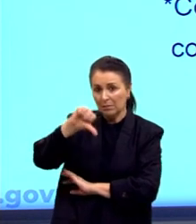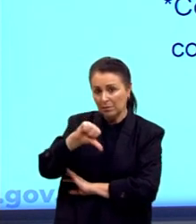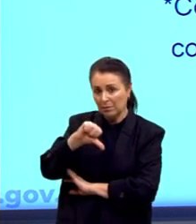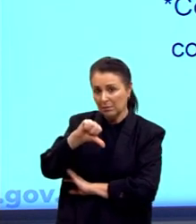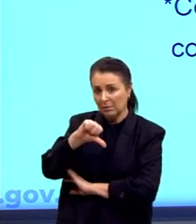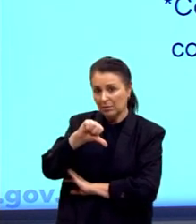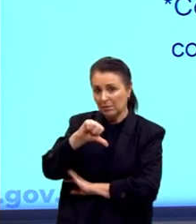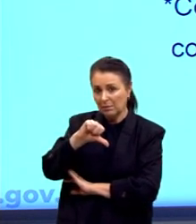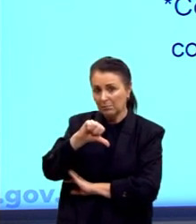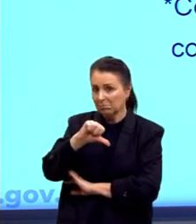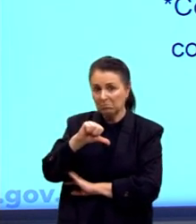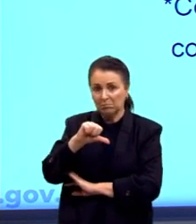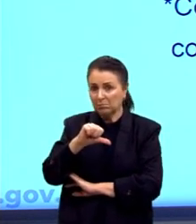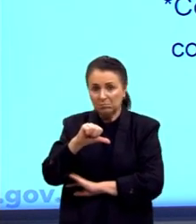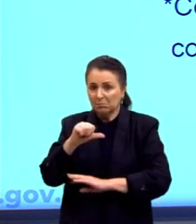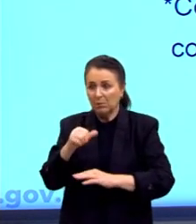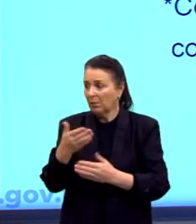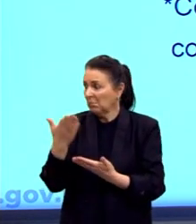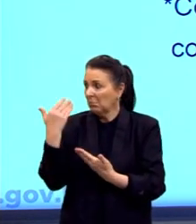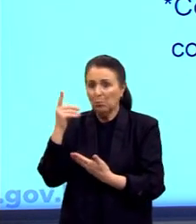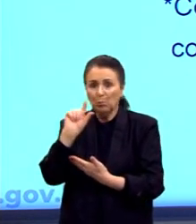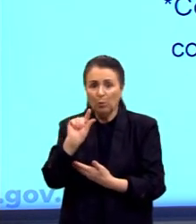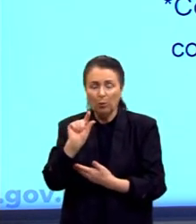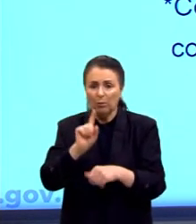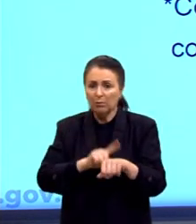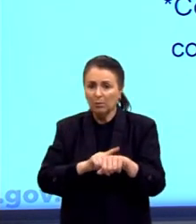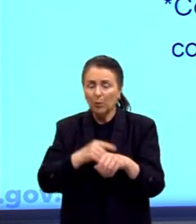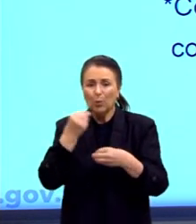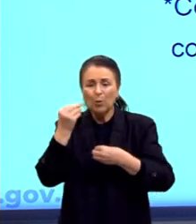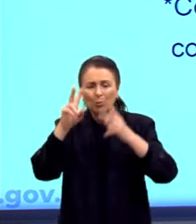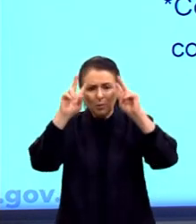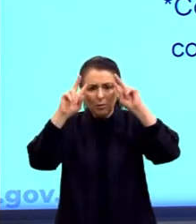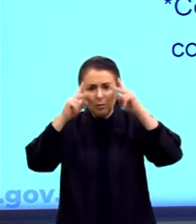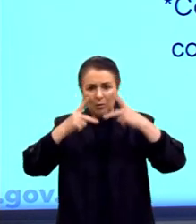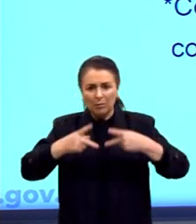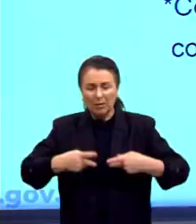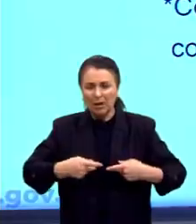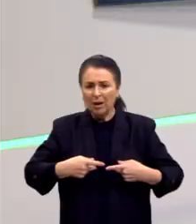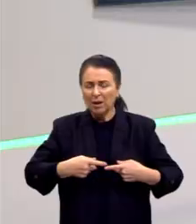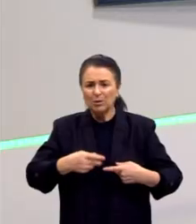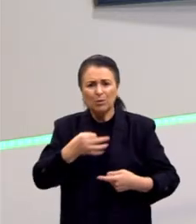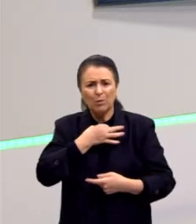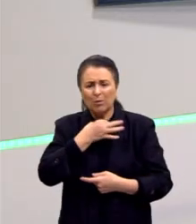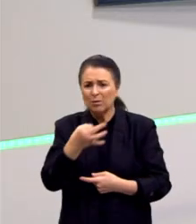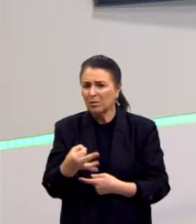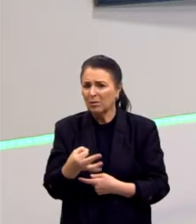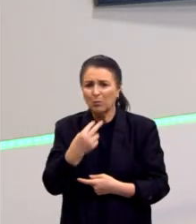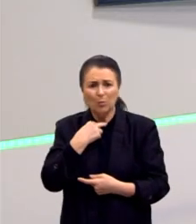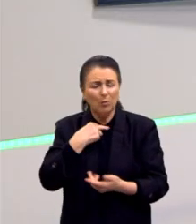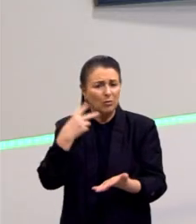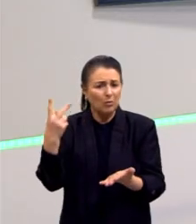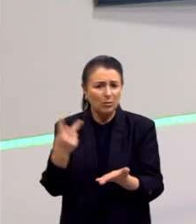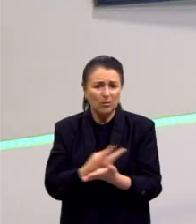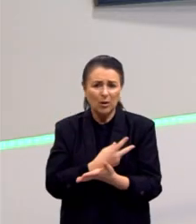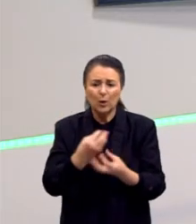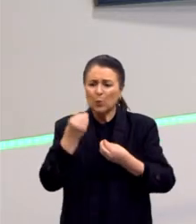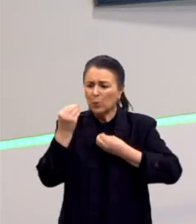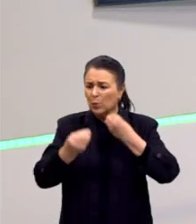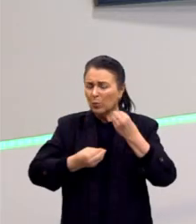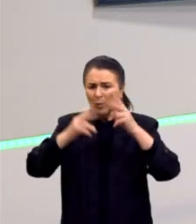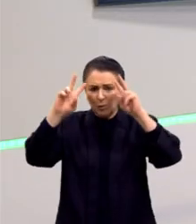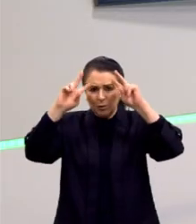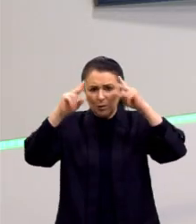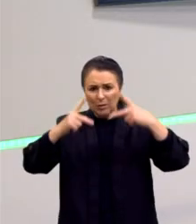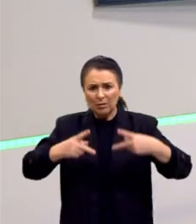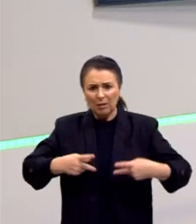Veja só, é muito recente. Então, veja só como a humanidade, isso é uma aberração, uma indignação, como a humanidade tinha esse